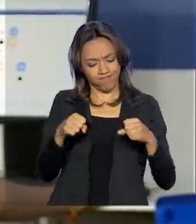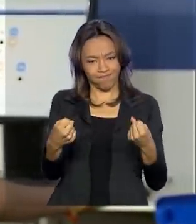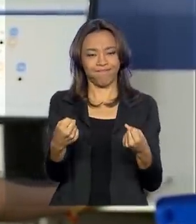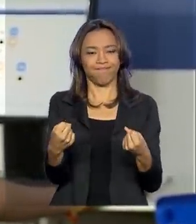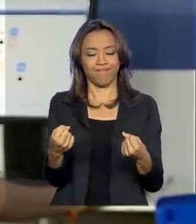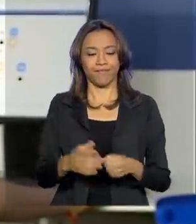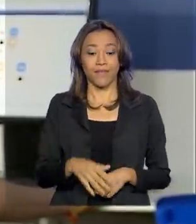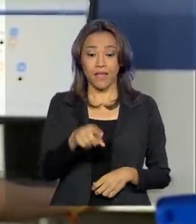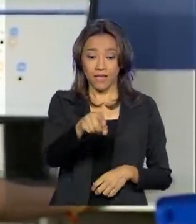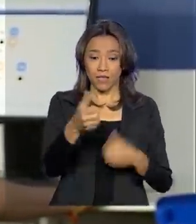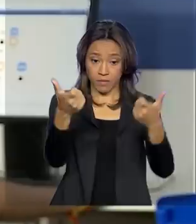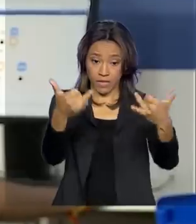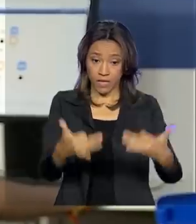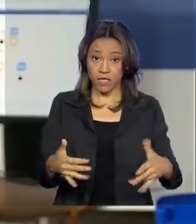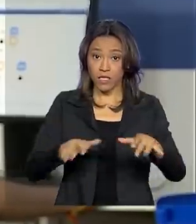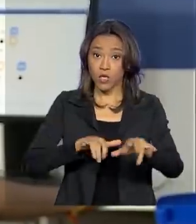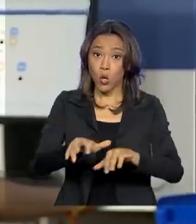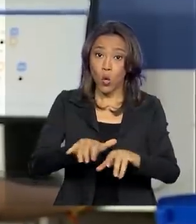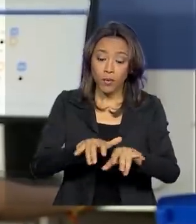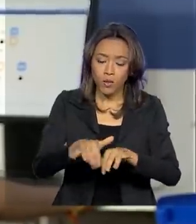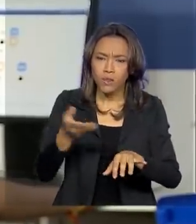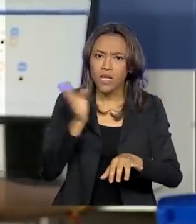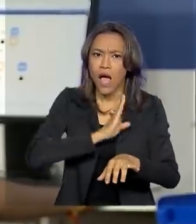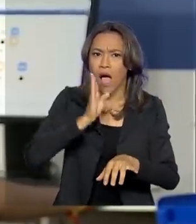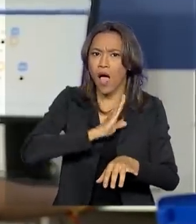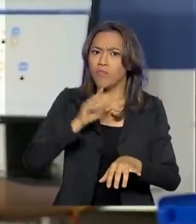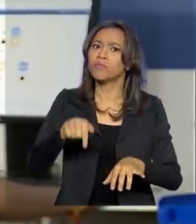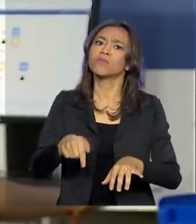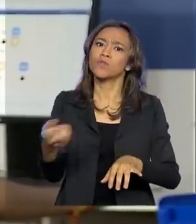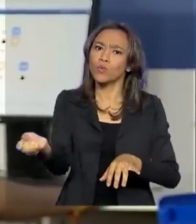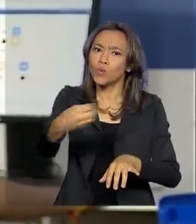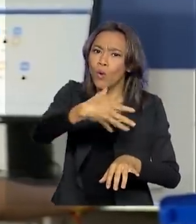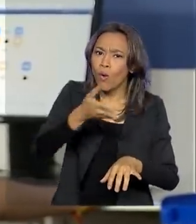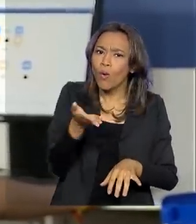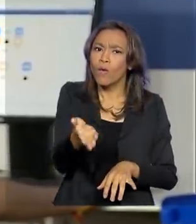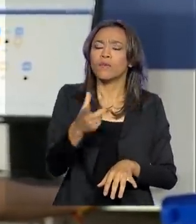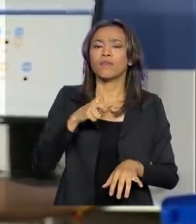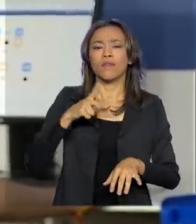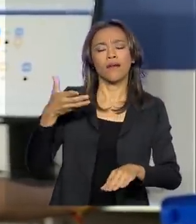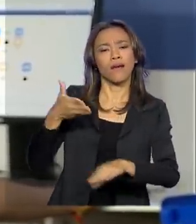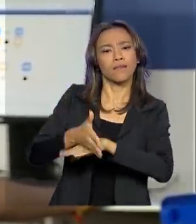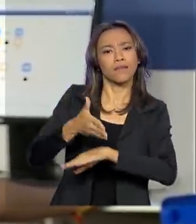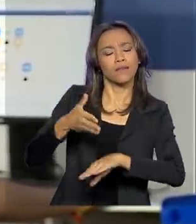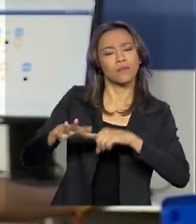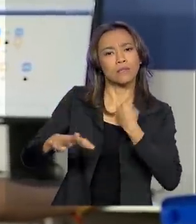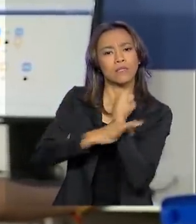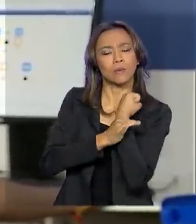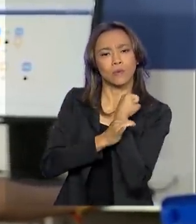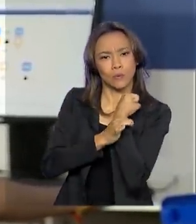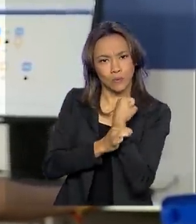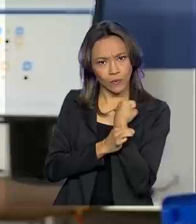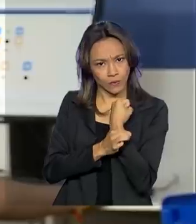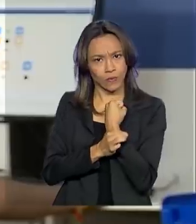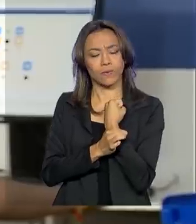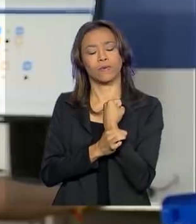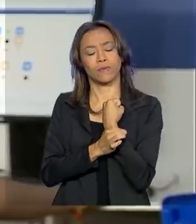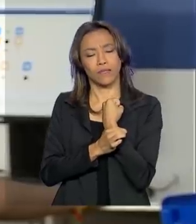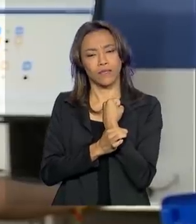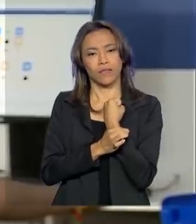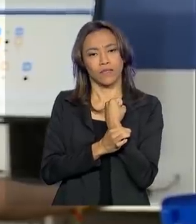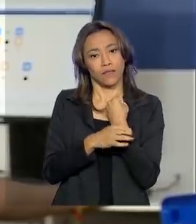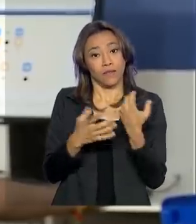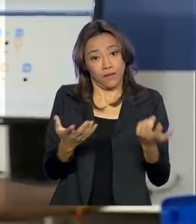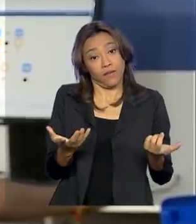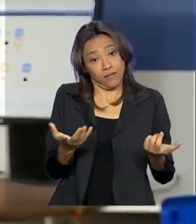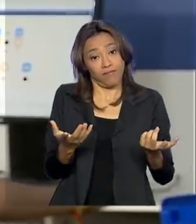novos, eles são muito mais rápidos, né? Então, a gente tem um acesso muito mais seguro, né? E mais, assim,